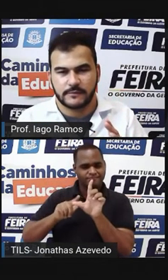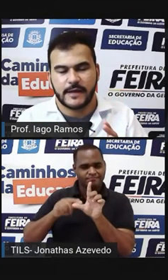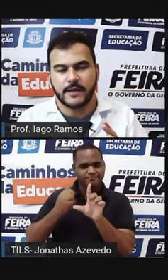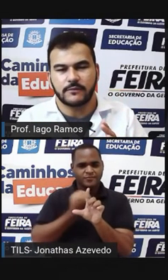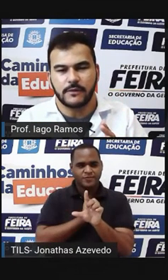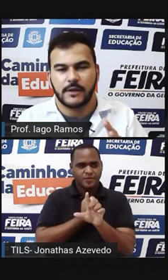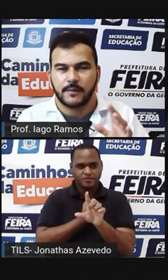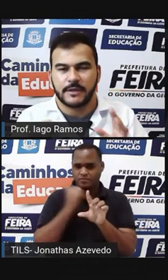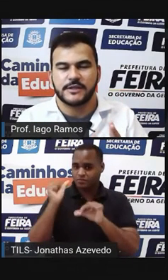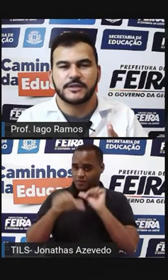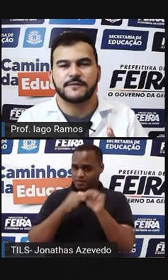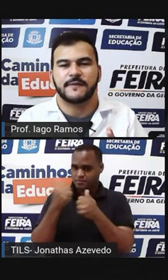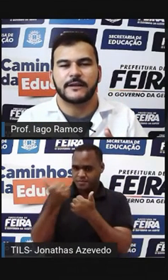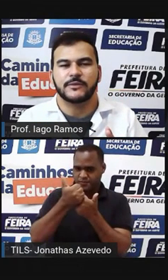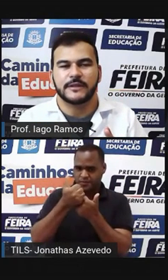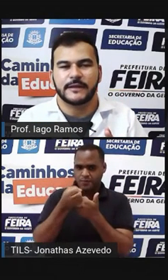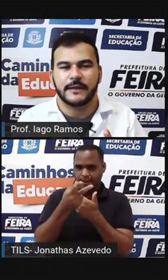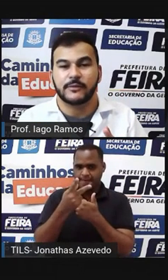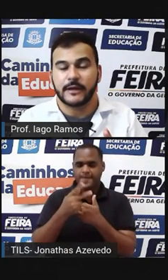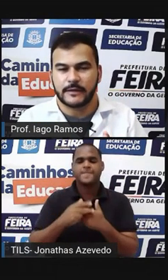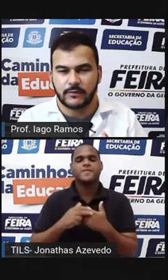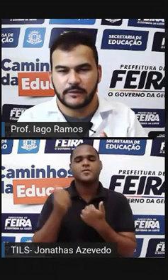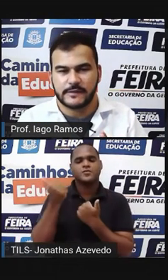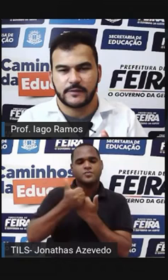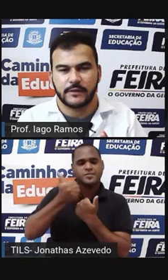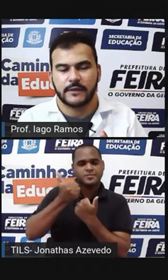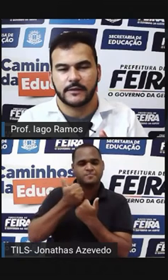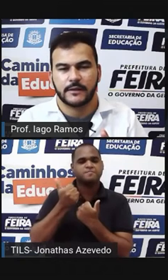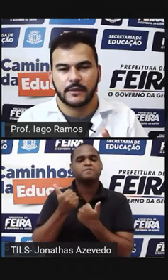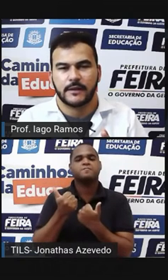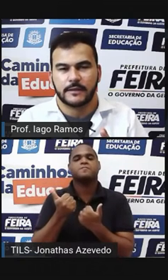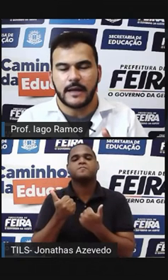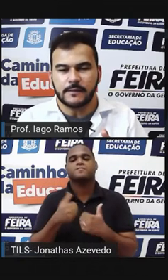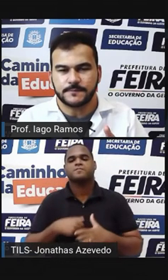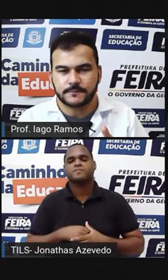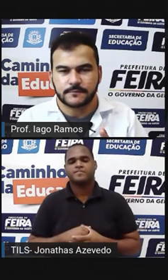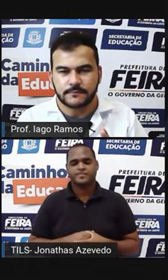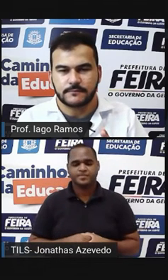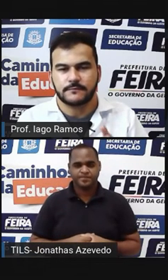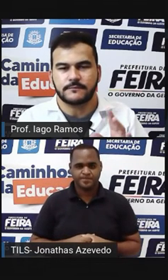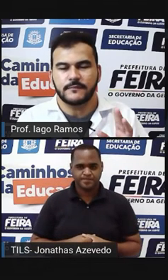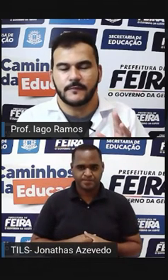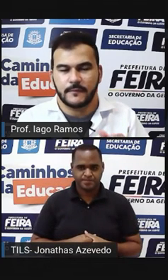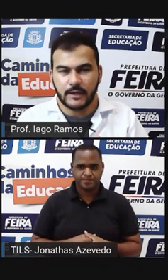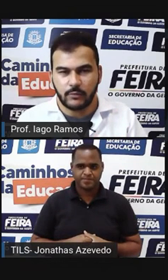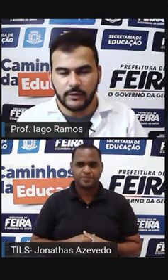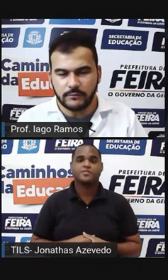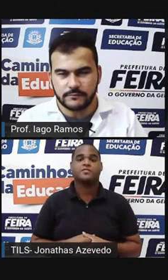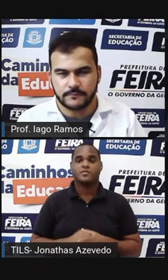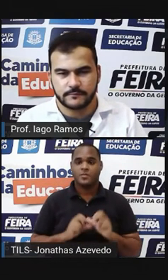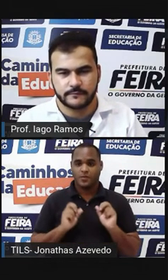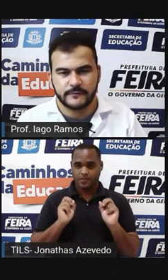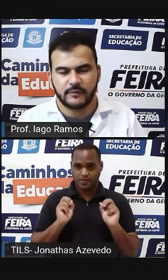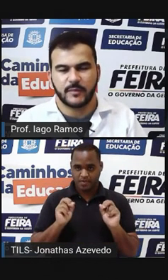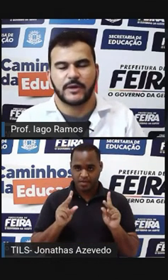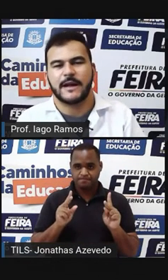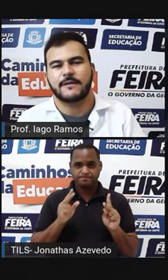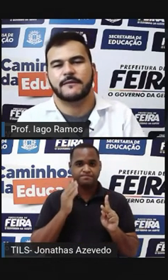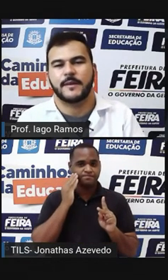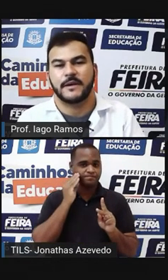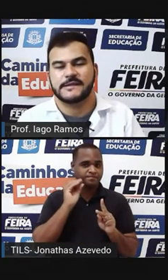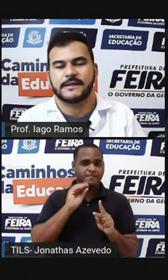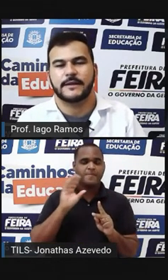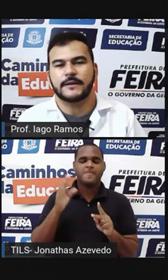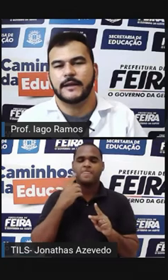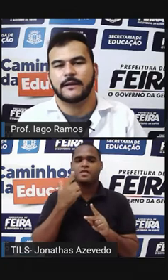Certo? Pra gente de fato Entender o que é que tá acontecendo aqui Tá? Tranquilo? Então vamos lá